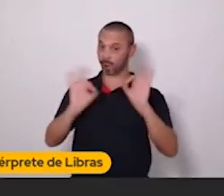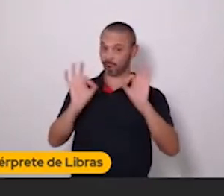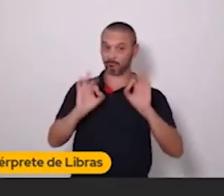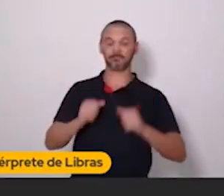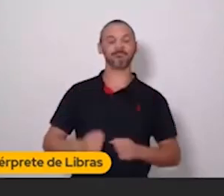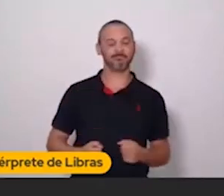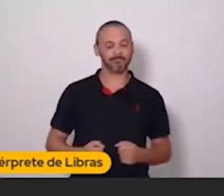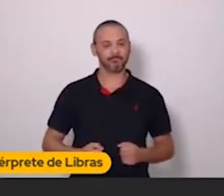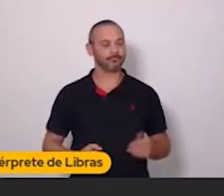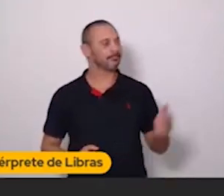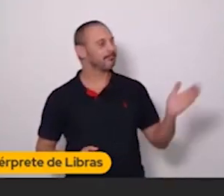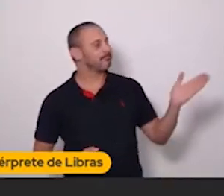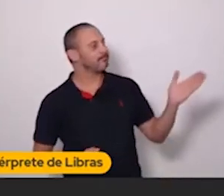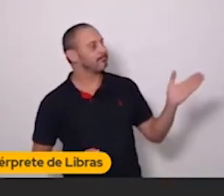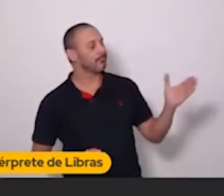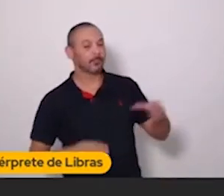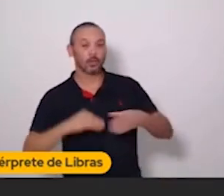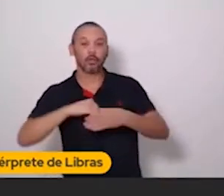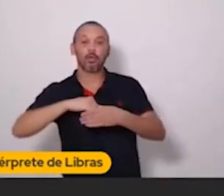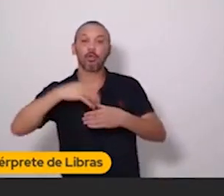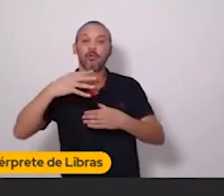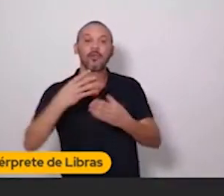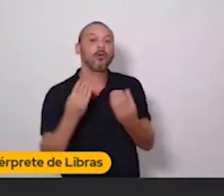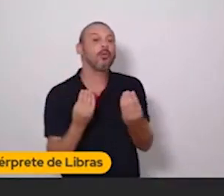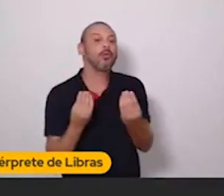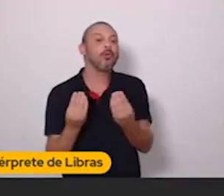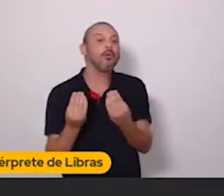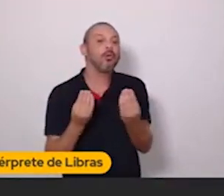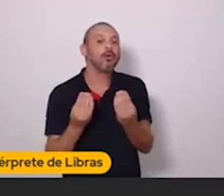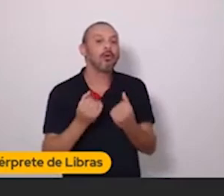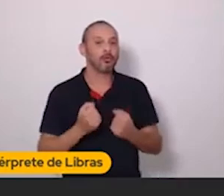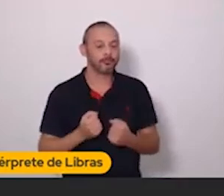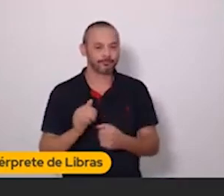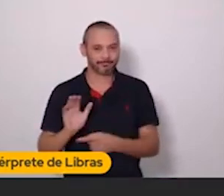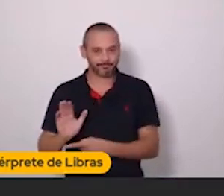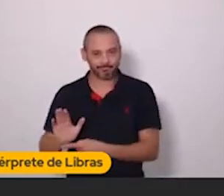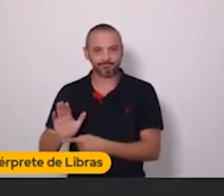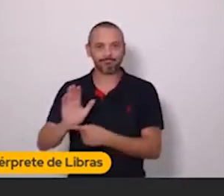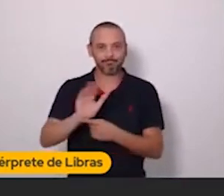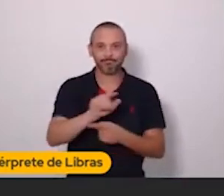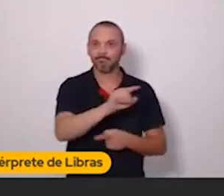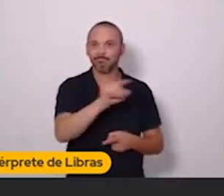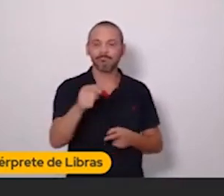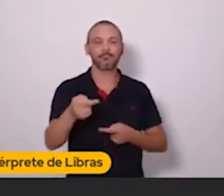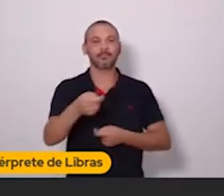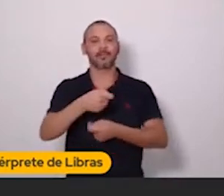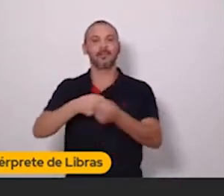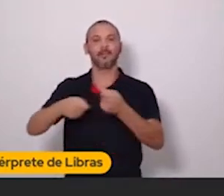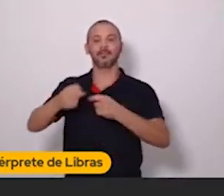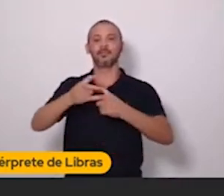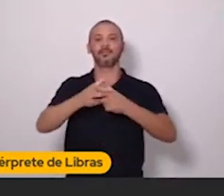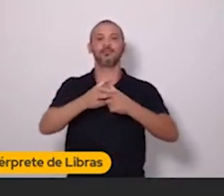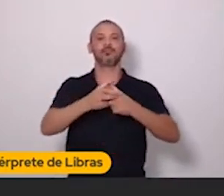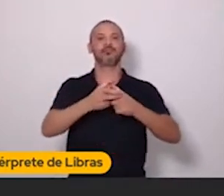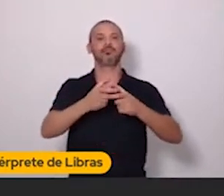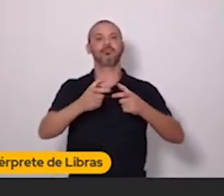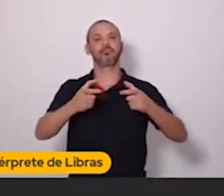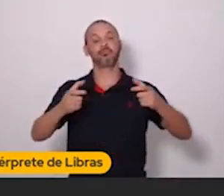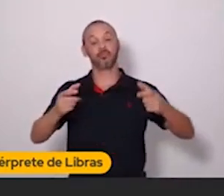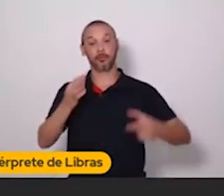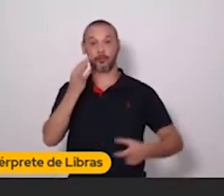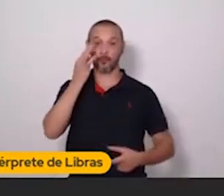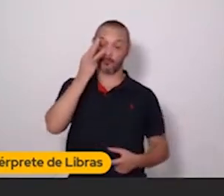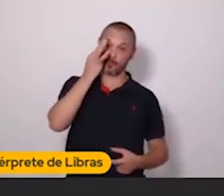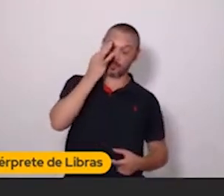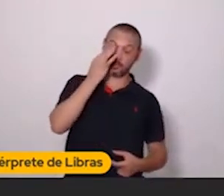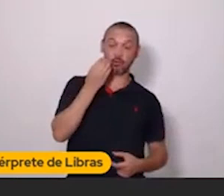A criação de conteúdo, ela pode te ajudar justamente com isso de fazer o seu negócio crescer. Ele sendo físico ou 100